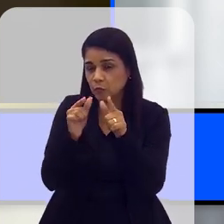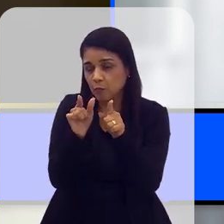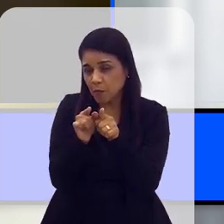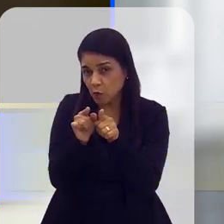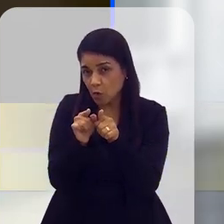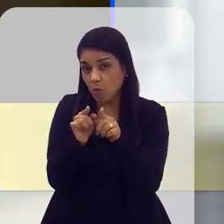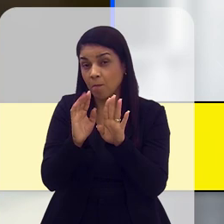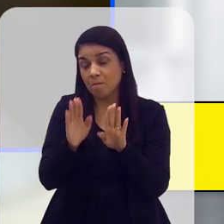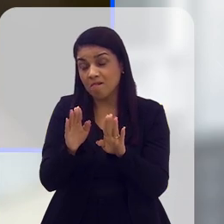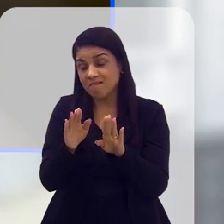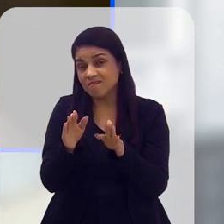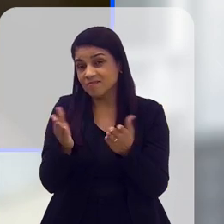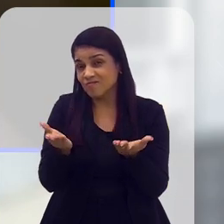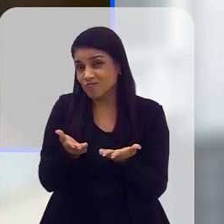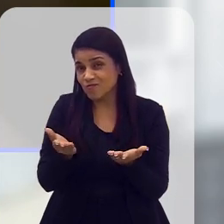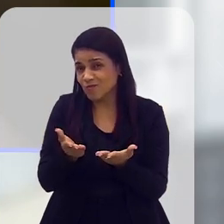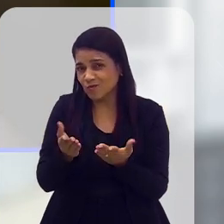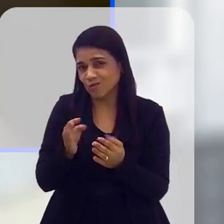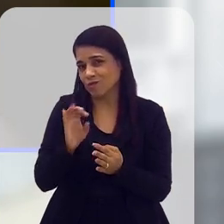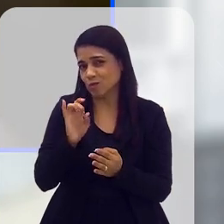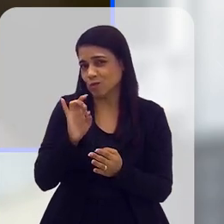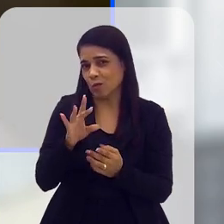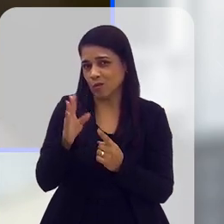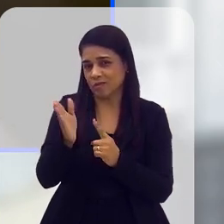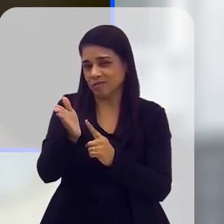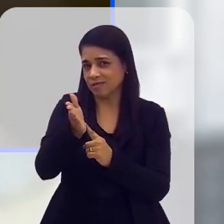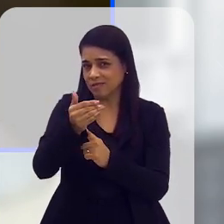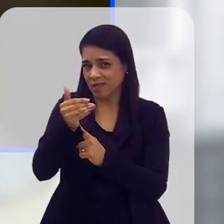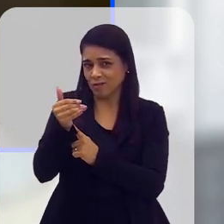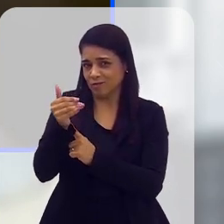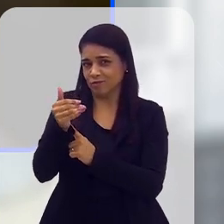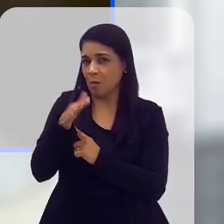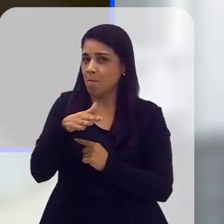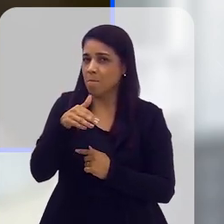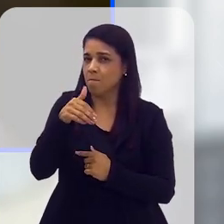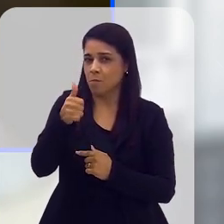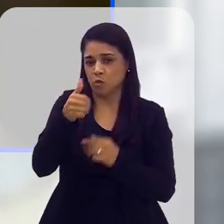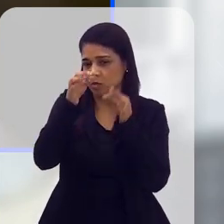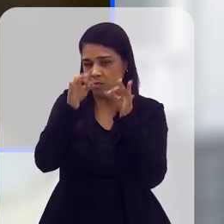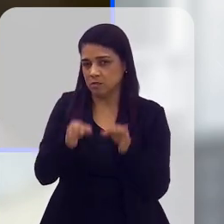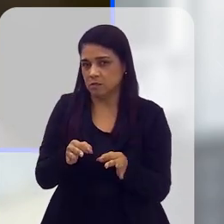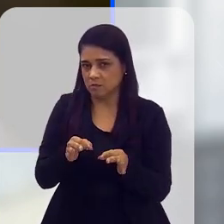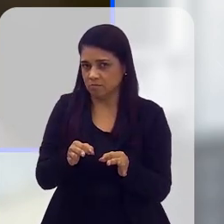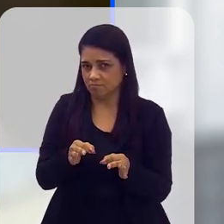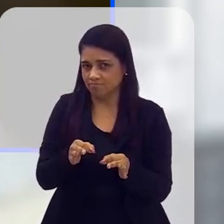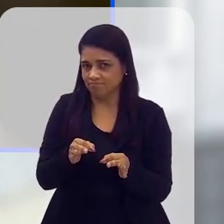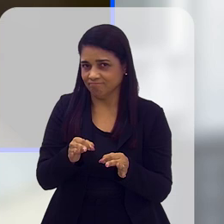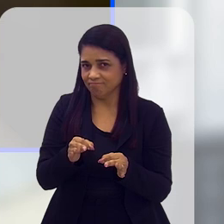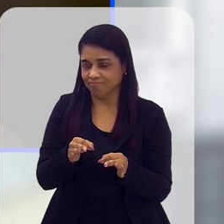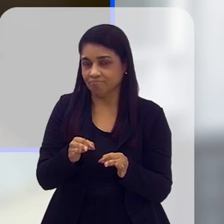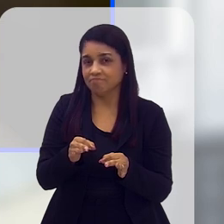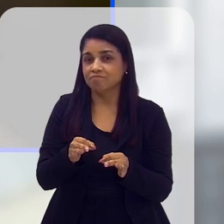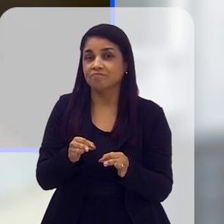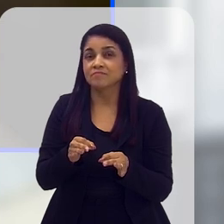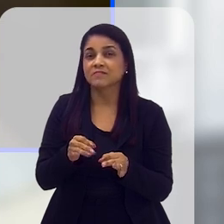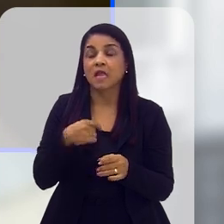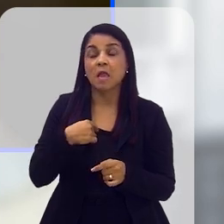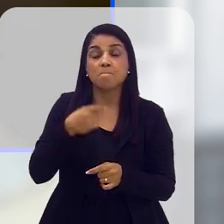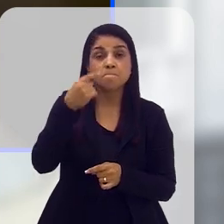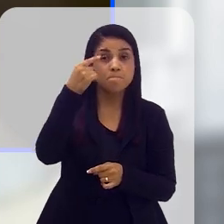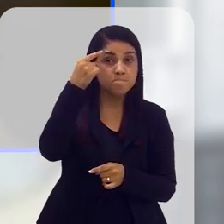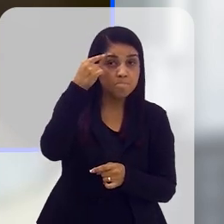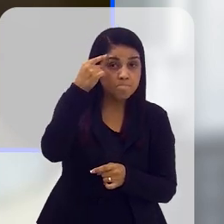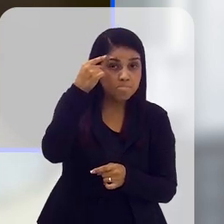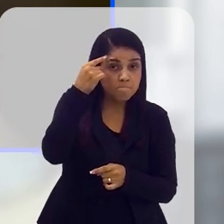etc. Mas não são só as tecnologias que vão trazer melhorias efetivas. Justamente